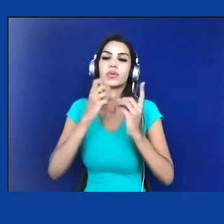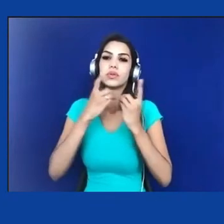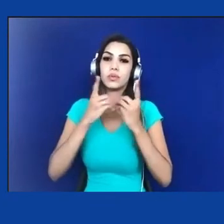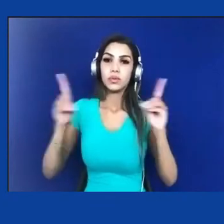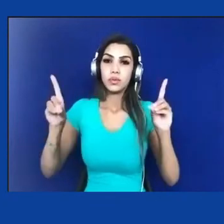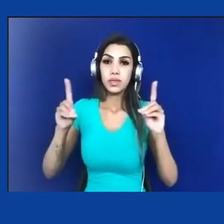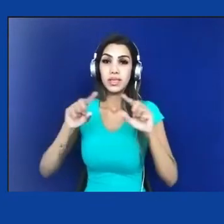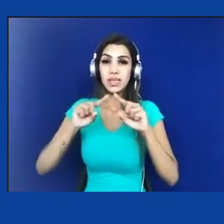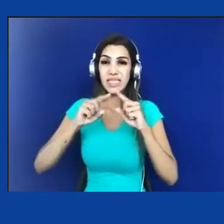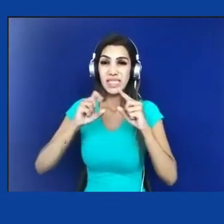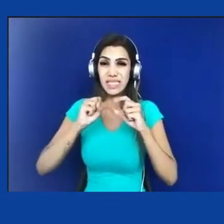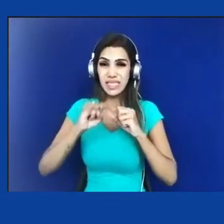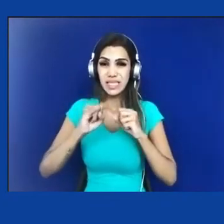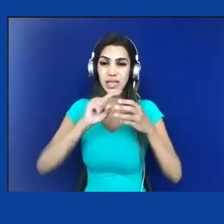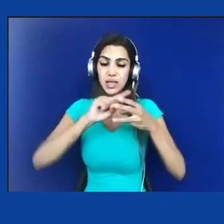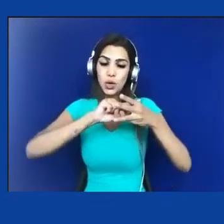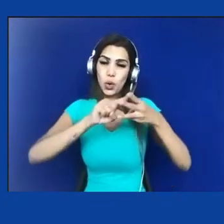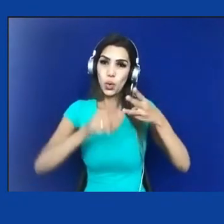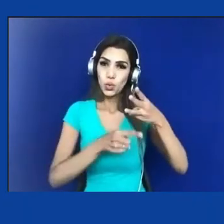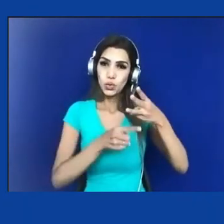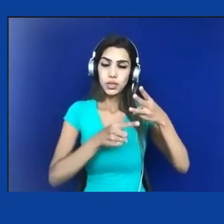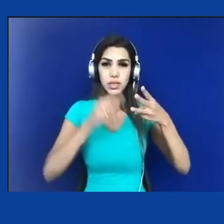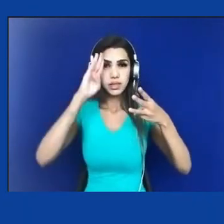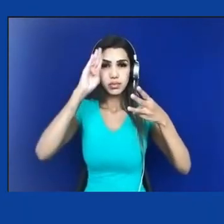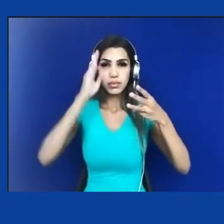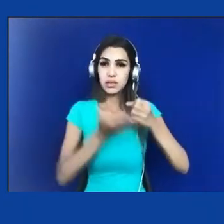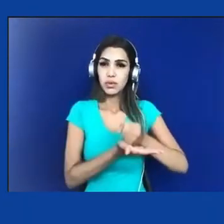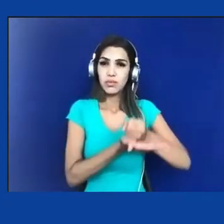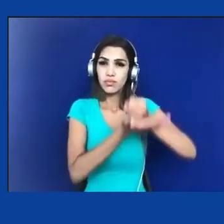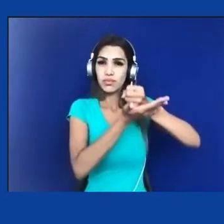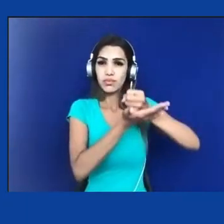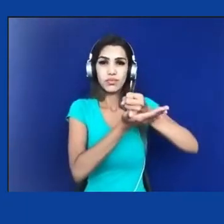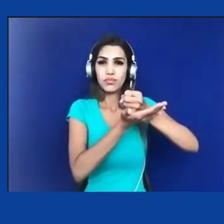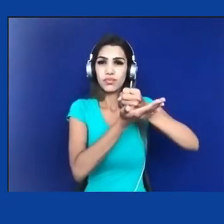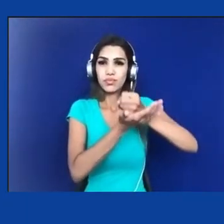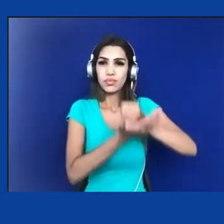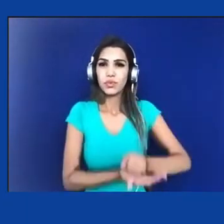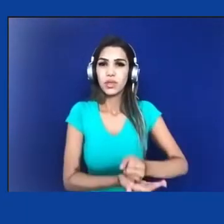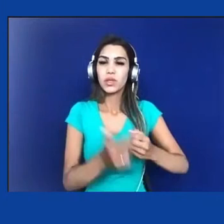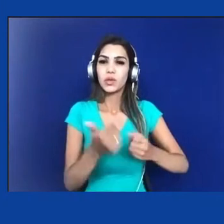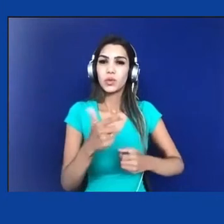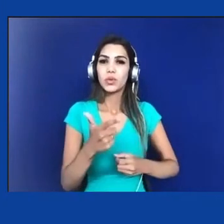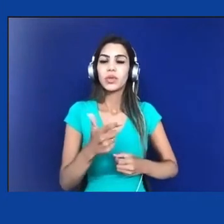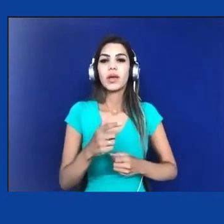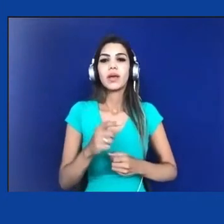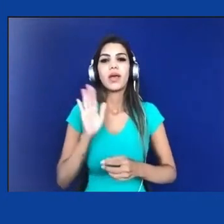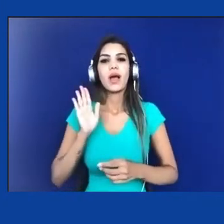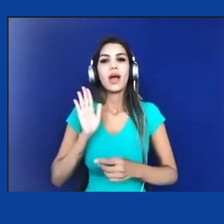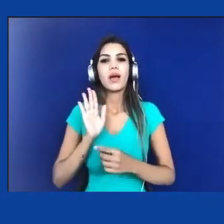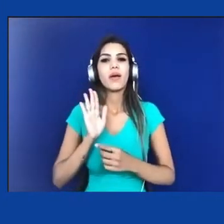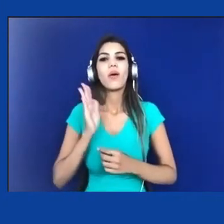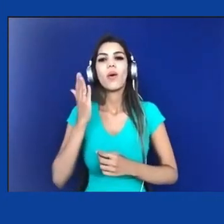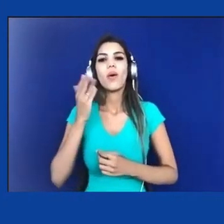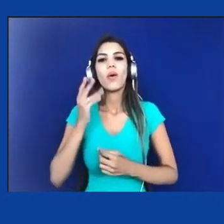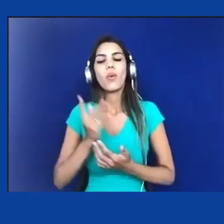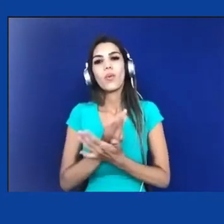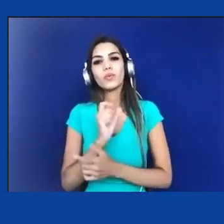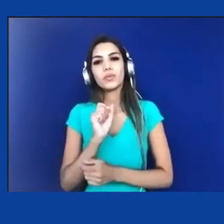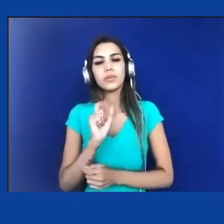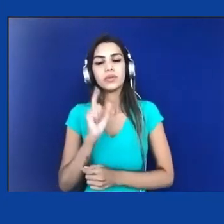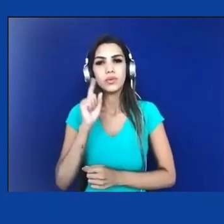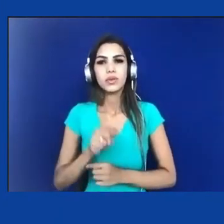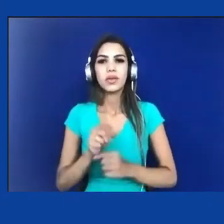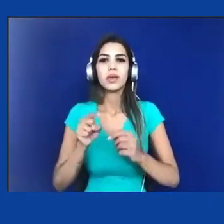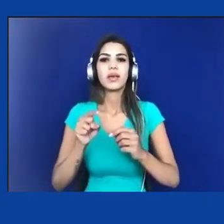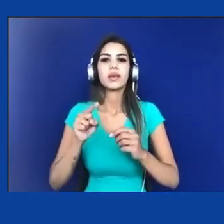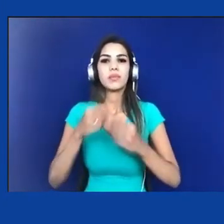pilares sequestra porções democráticas entre nós. As perversas e históricas desigualdades